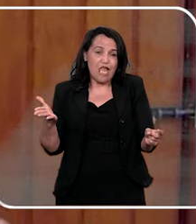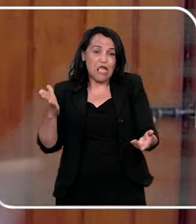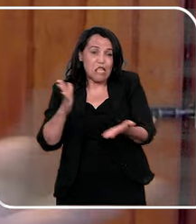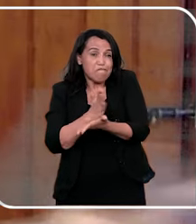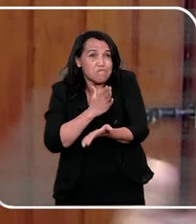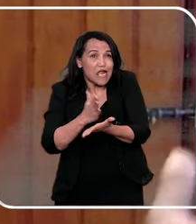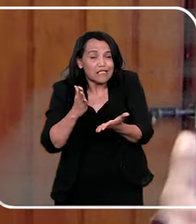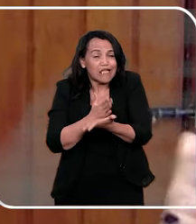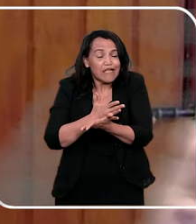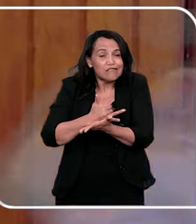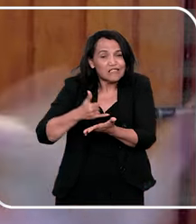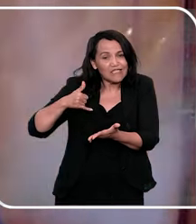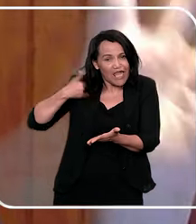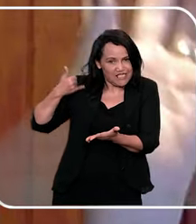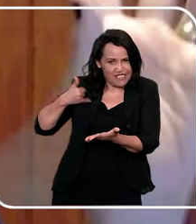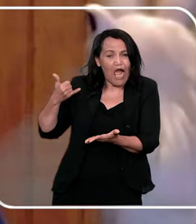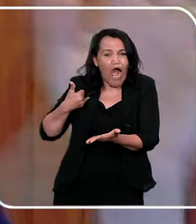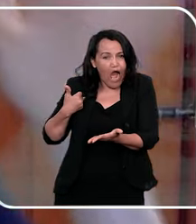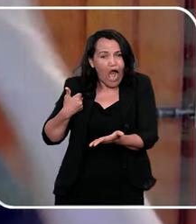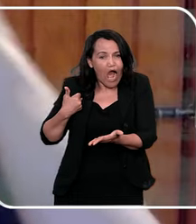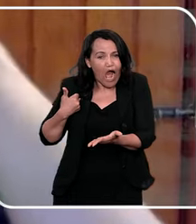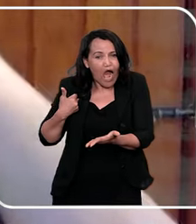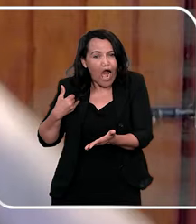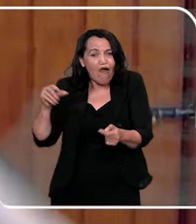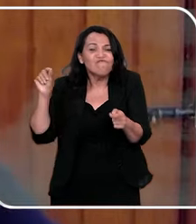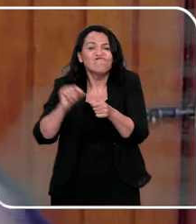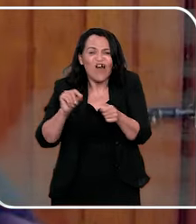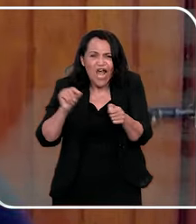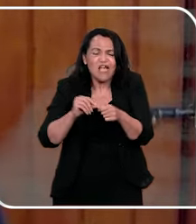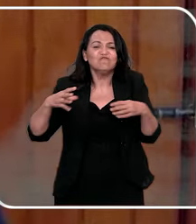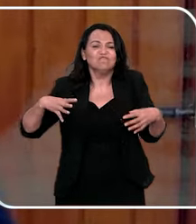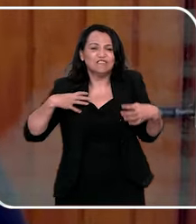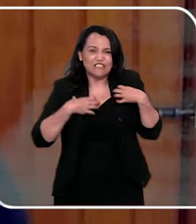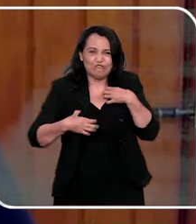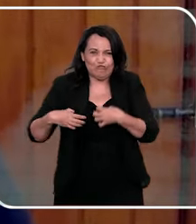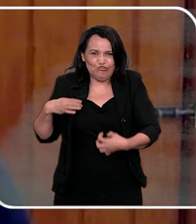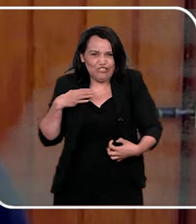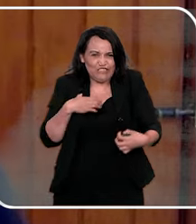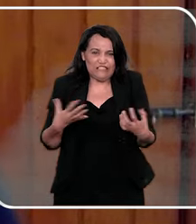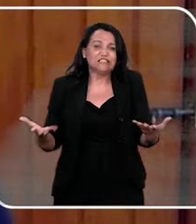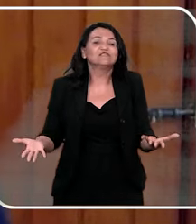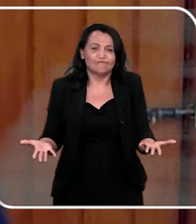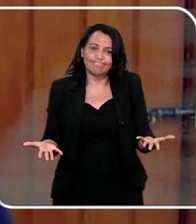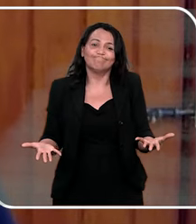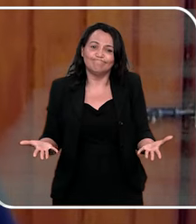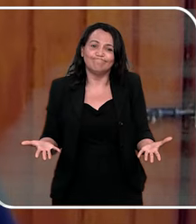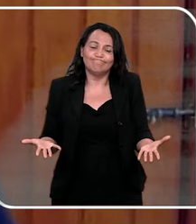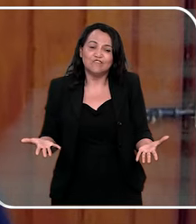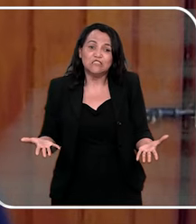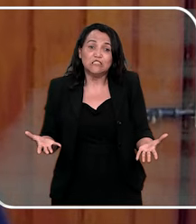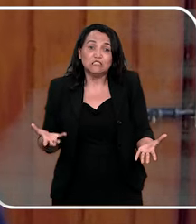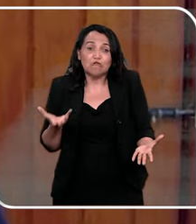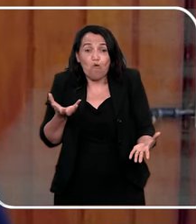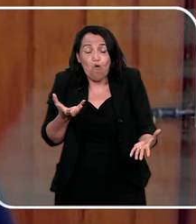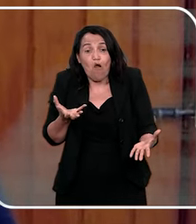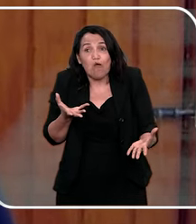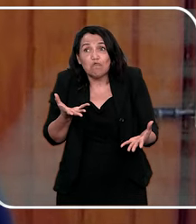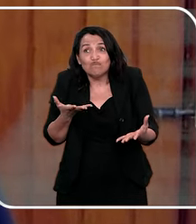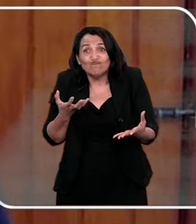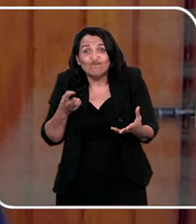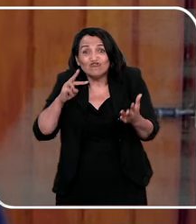idade, faz uma, eu vou dizer que, fazer igual a Eliane Rocha, que é uma especialista, fala, faz uma cosquinha, né,